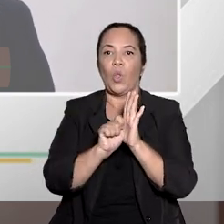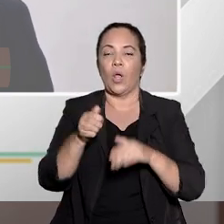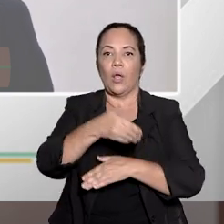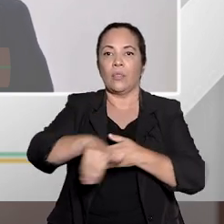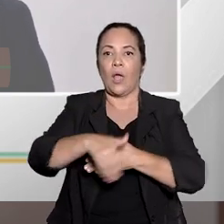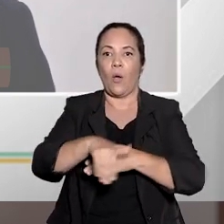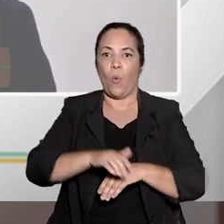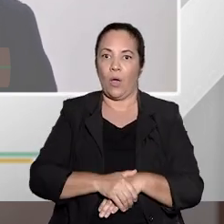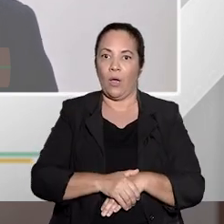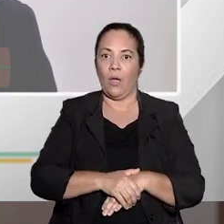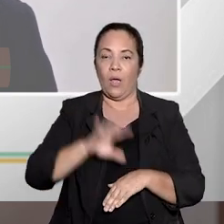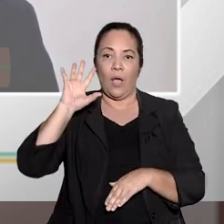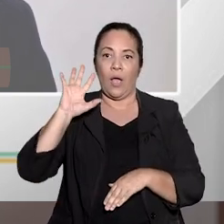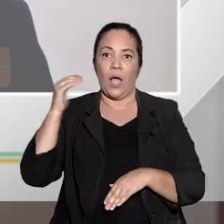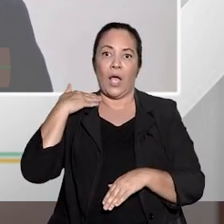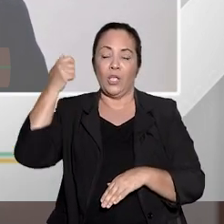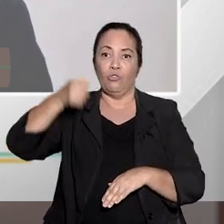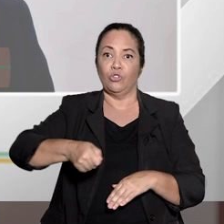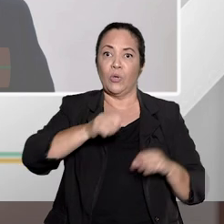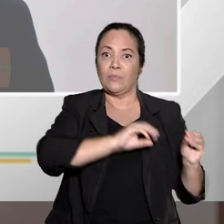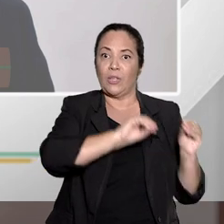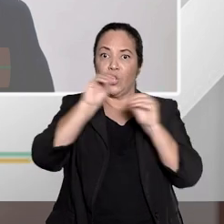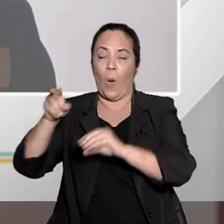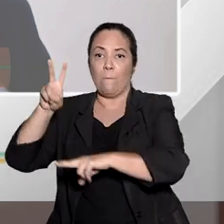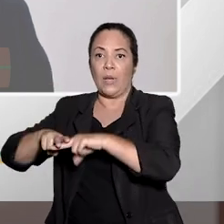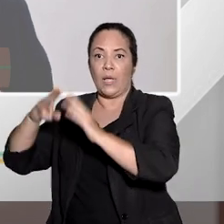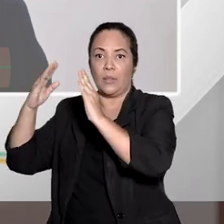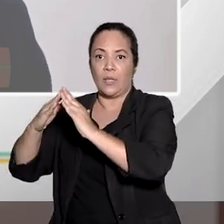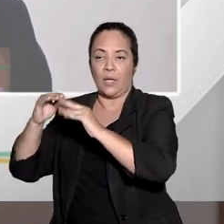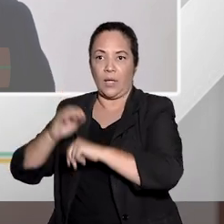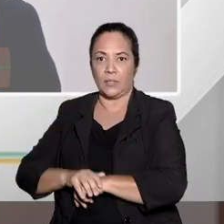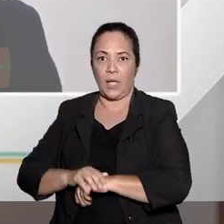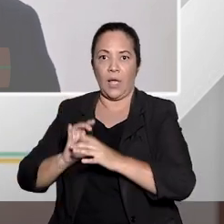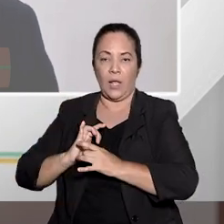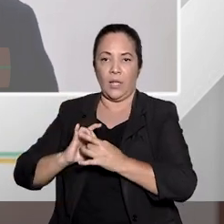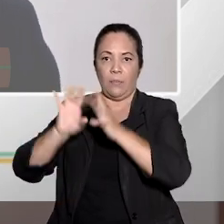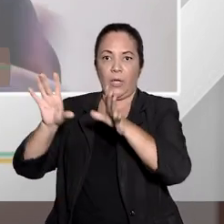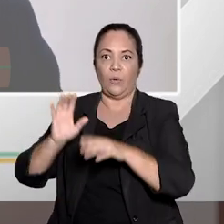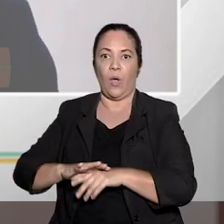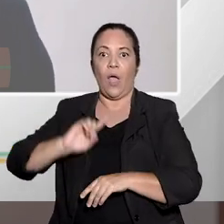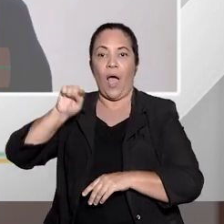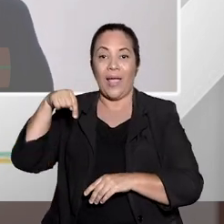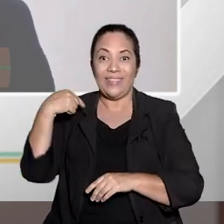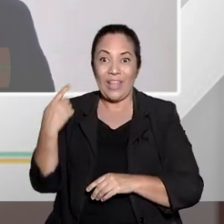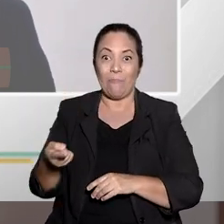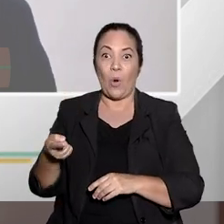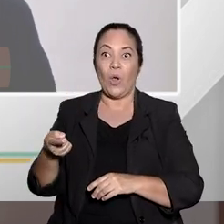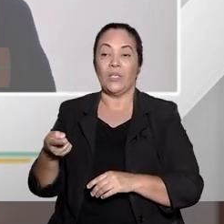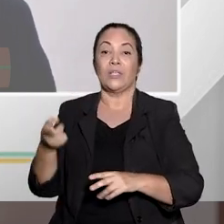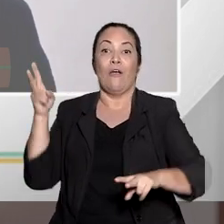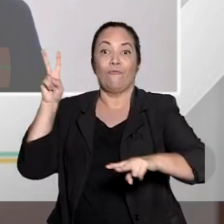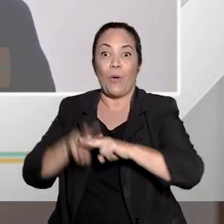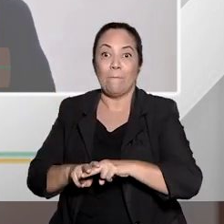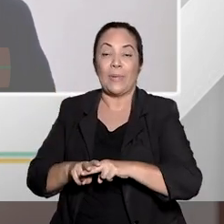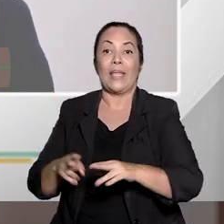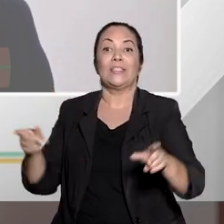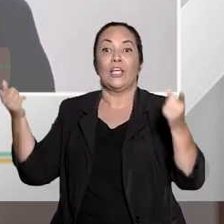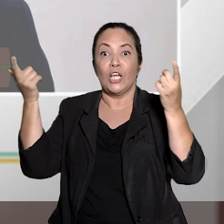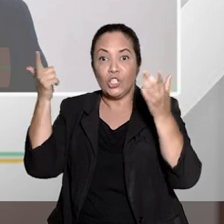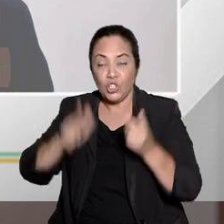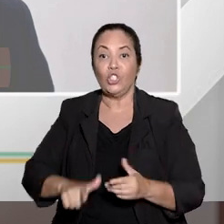foi beneficiada com a prisão domiciliar. Depois, ela foi presa de novo. Por qual crime? Tráfico de drogas. Só que em casa. E,